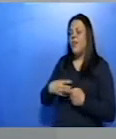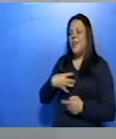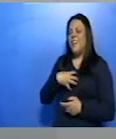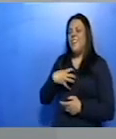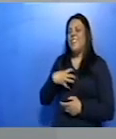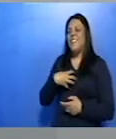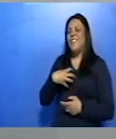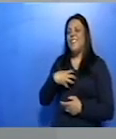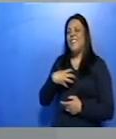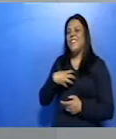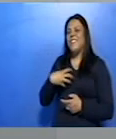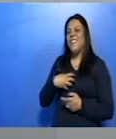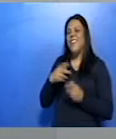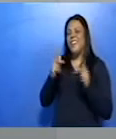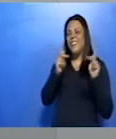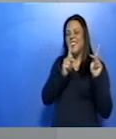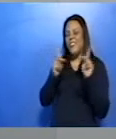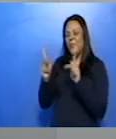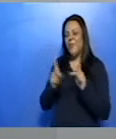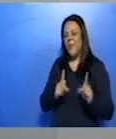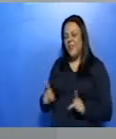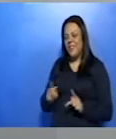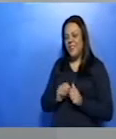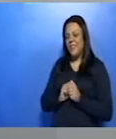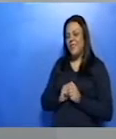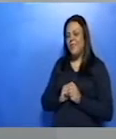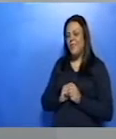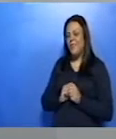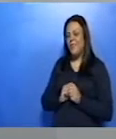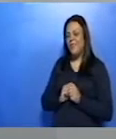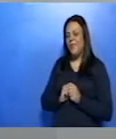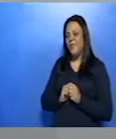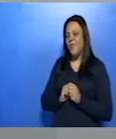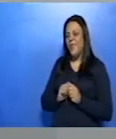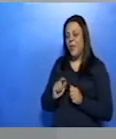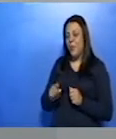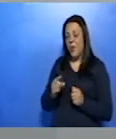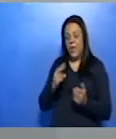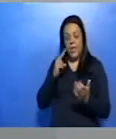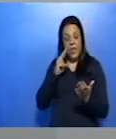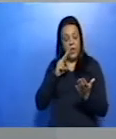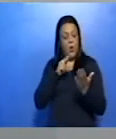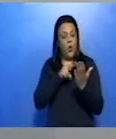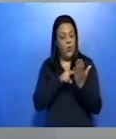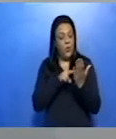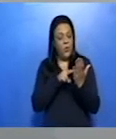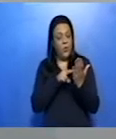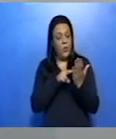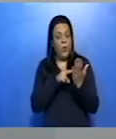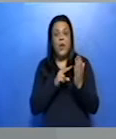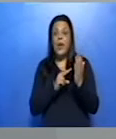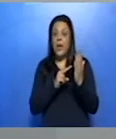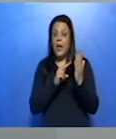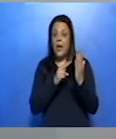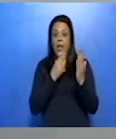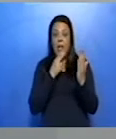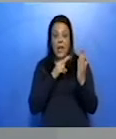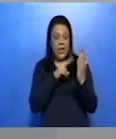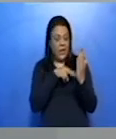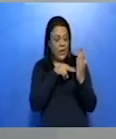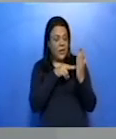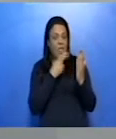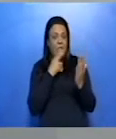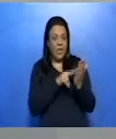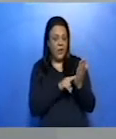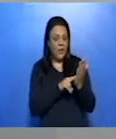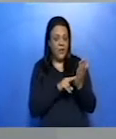perdido quando ele recebe esse bilhete. Esse bilhete falando para ele rapidamente a casa de Vilela.